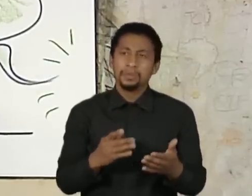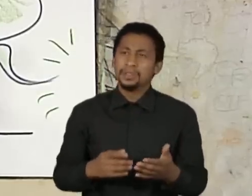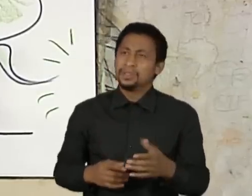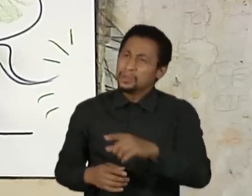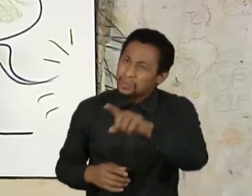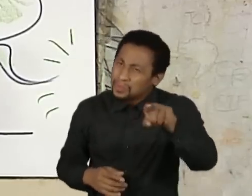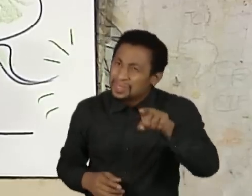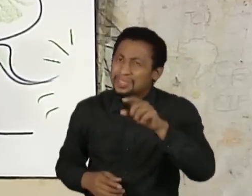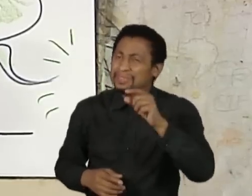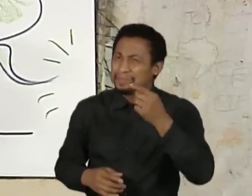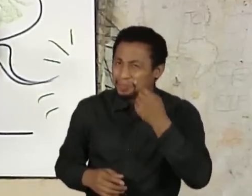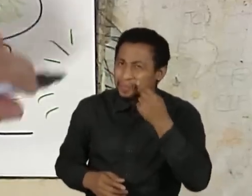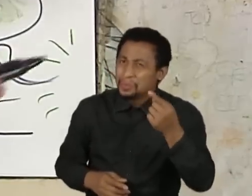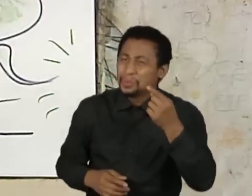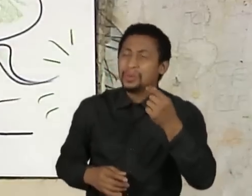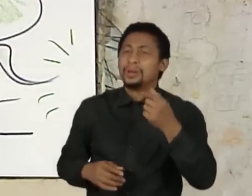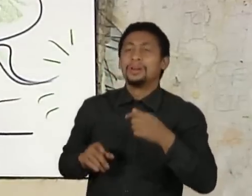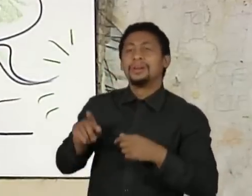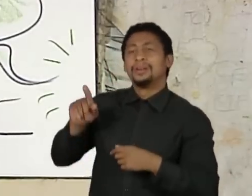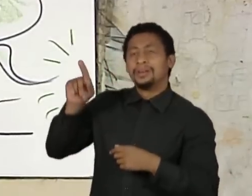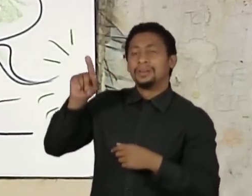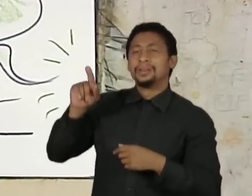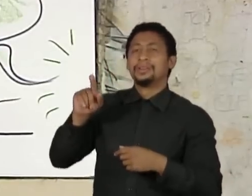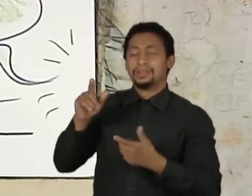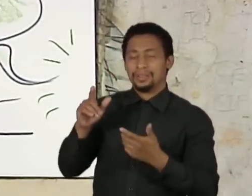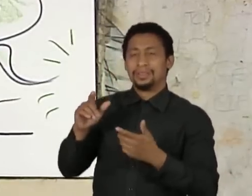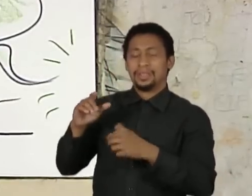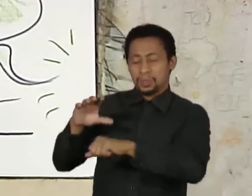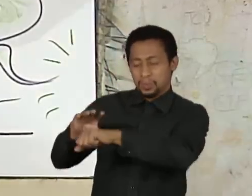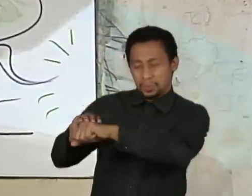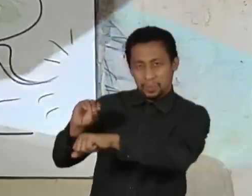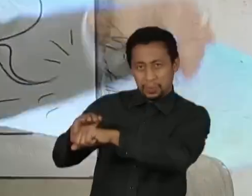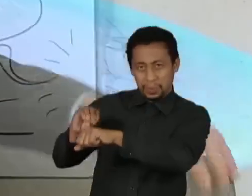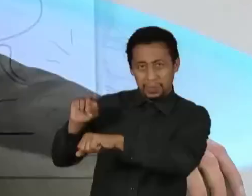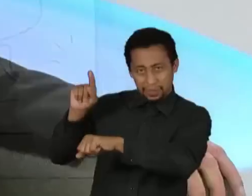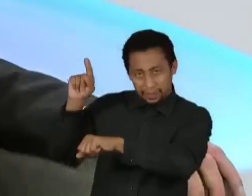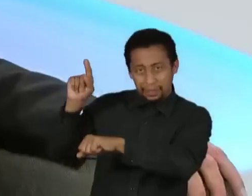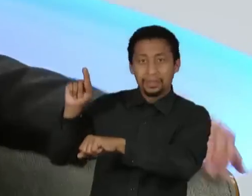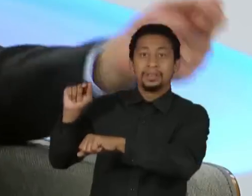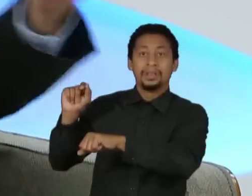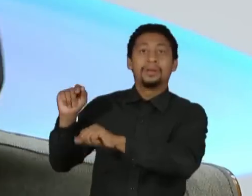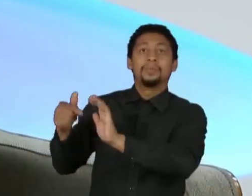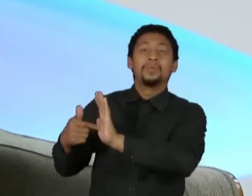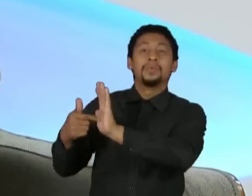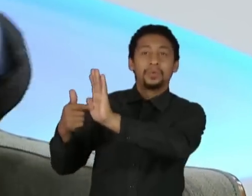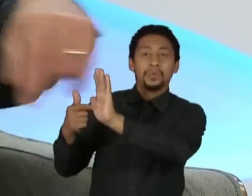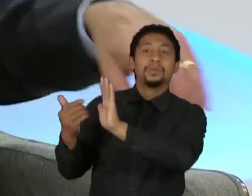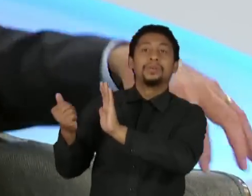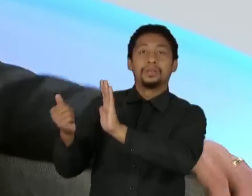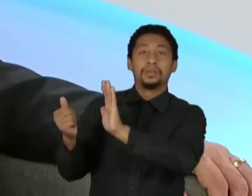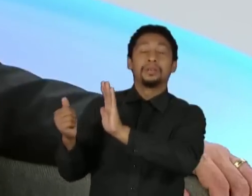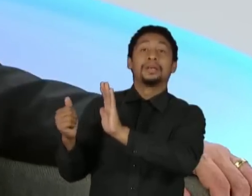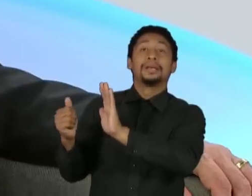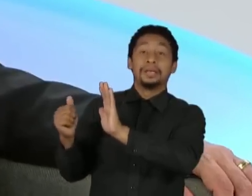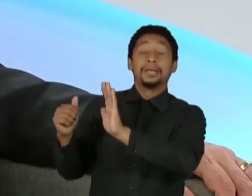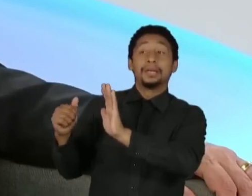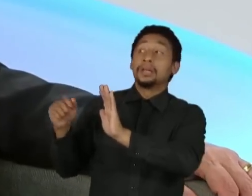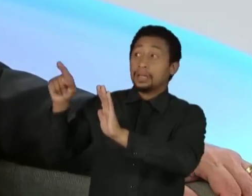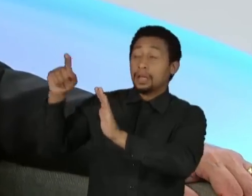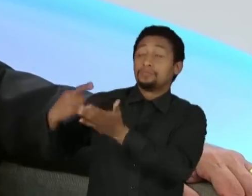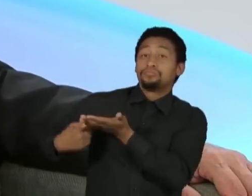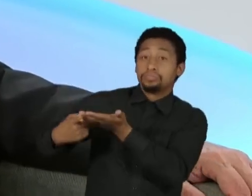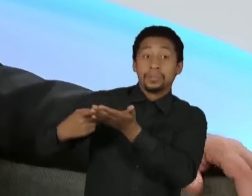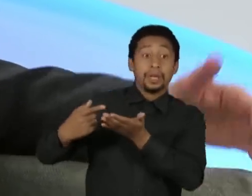Vocês viram o procurador da Suíça falando na Vasa Jato, o ex-procurador-geral da Suíça, agora oferecendo serviços no Brasil